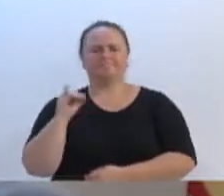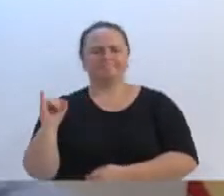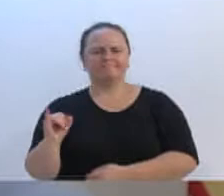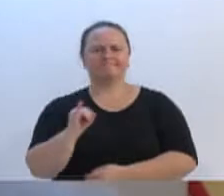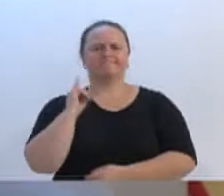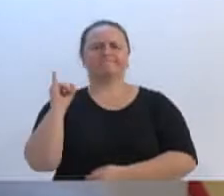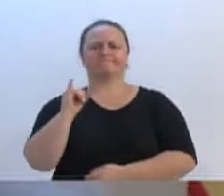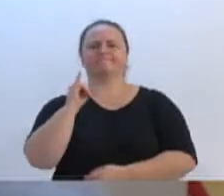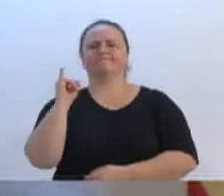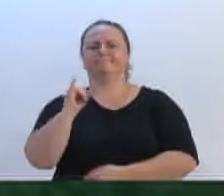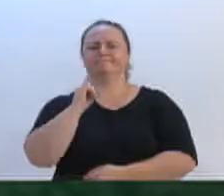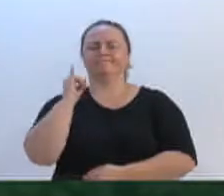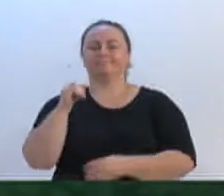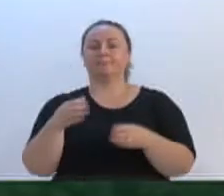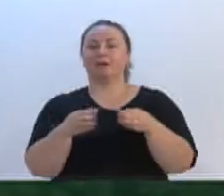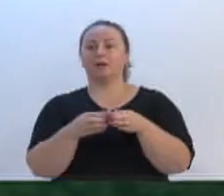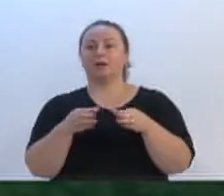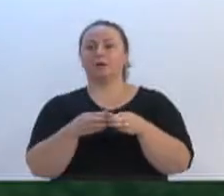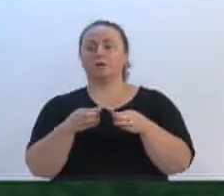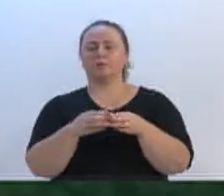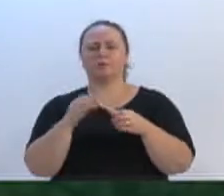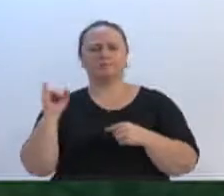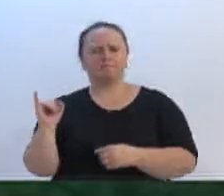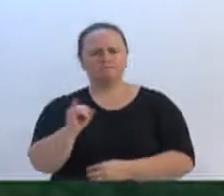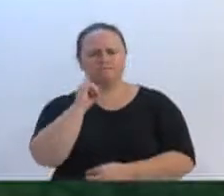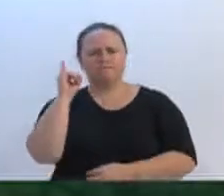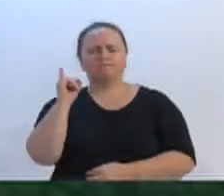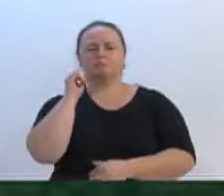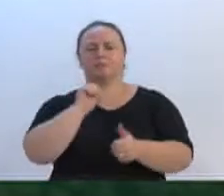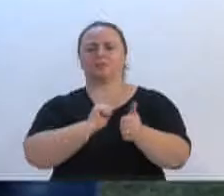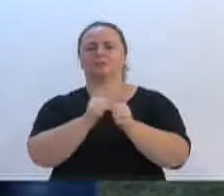o time feminino também no esporte. E quero dizer, senhores,